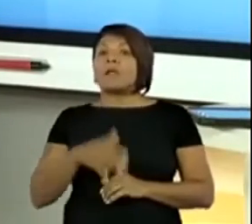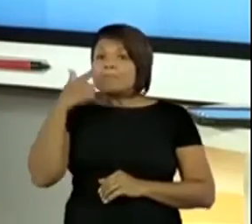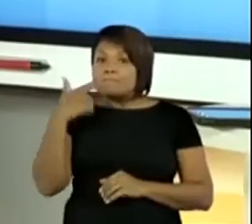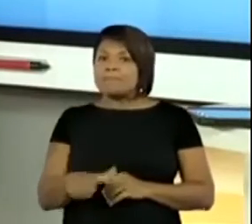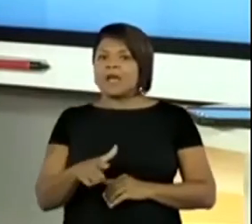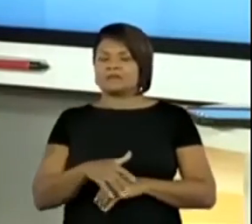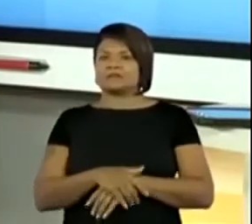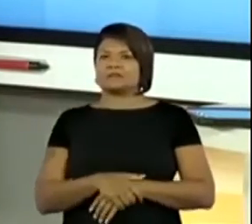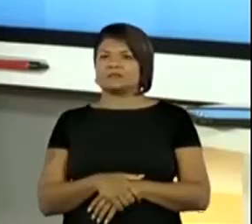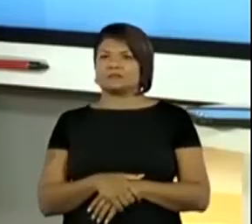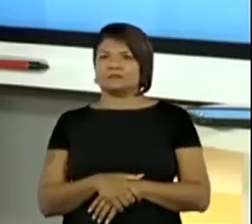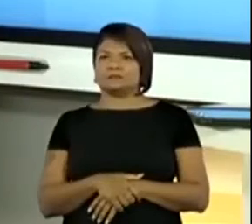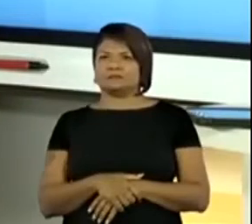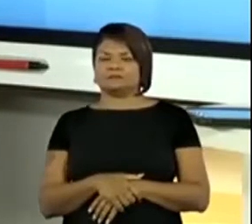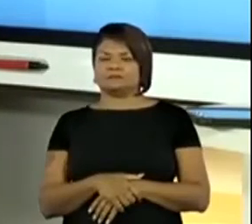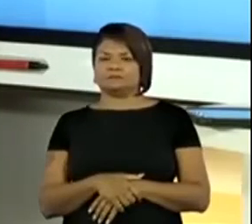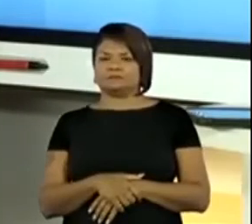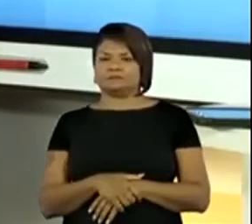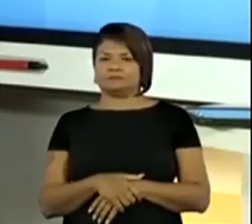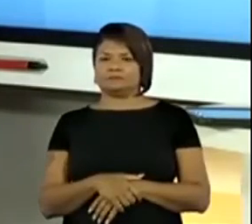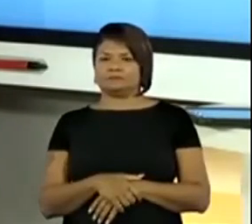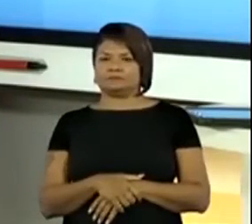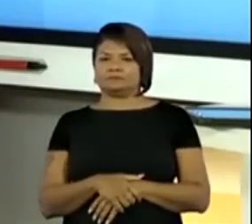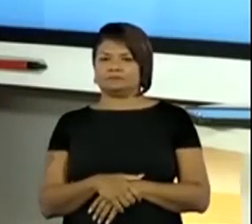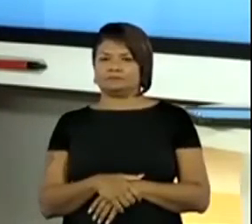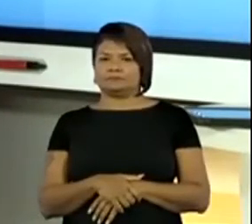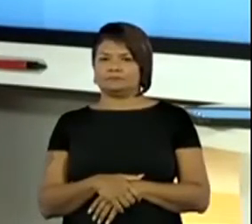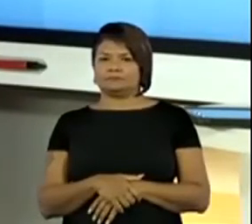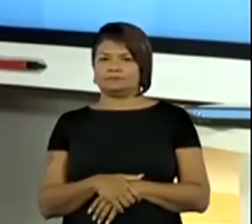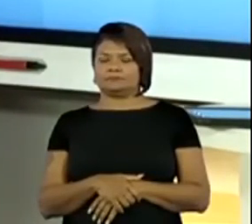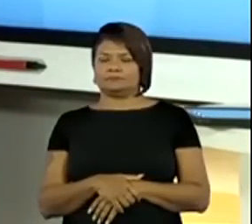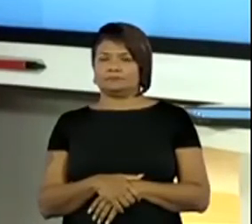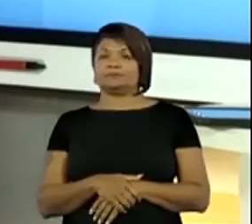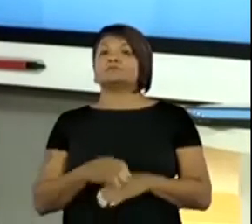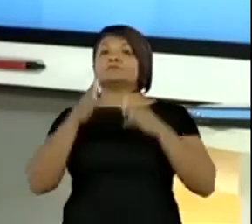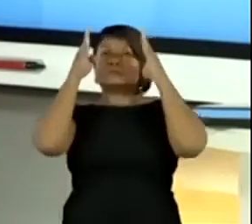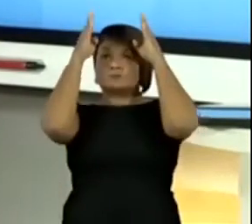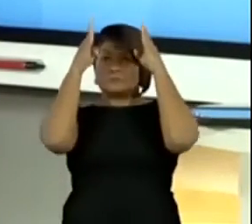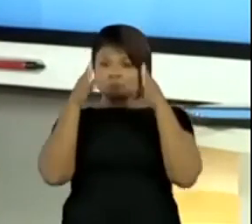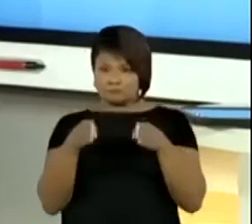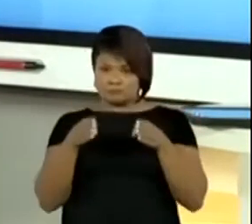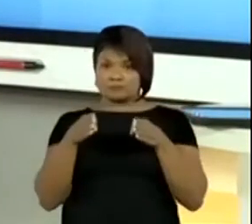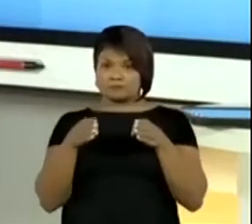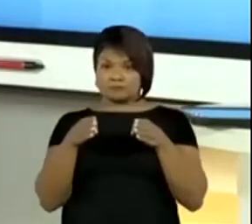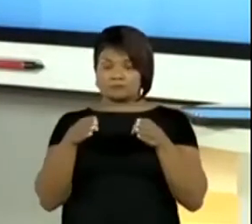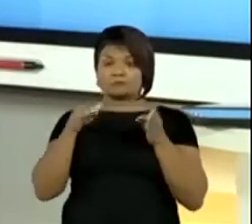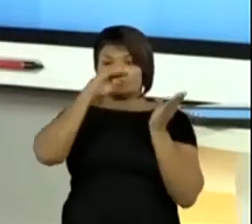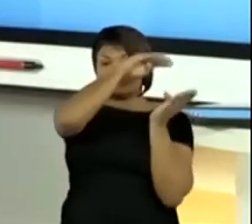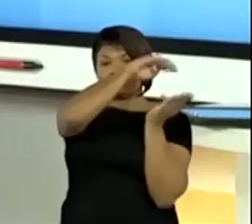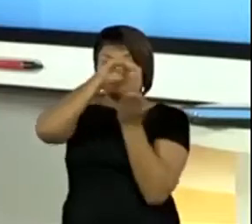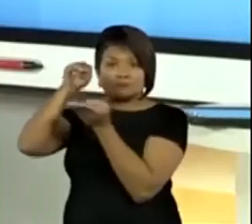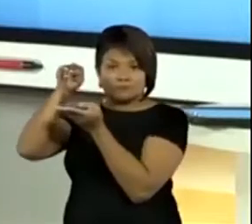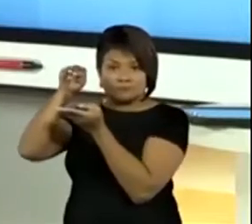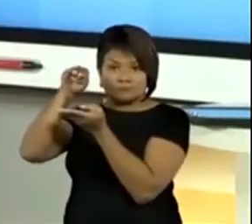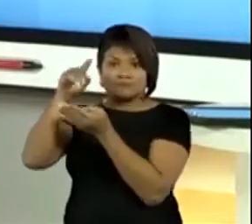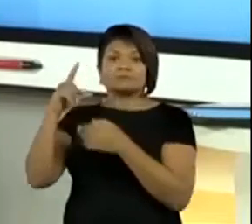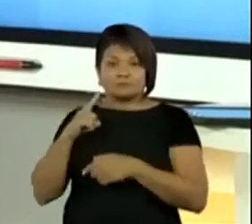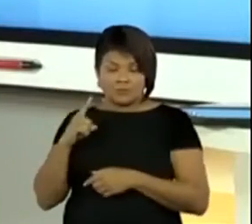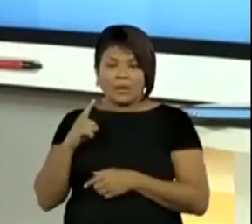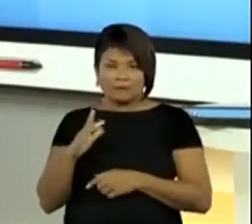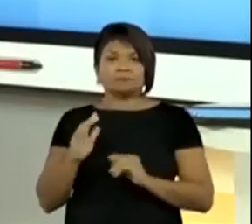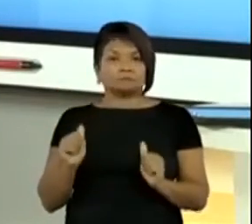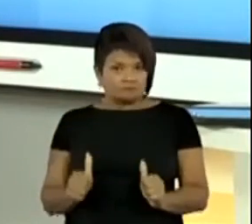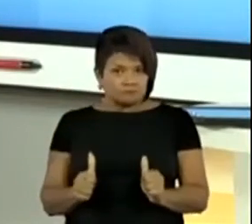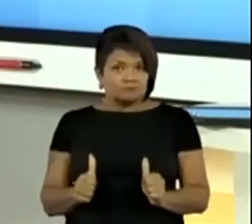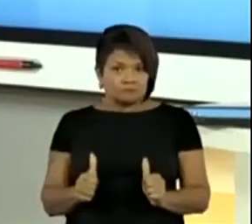paralelas. Mais duas linhas paralelas. Ok? Aqui, eu já tenho